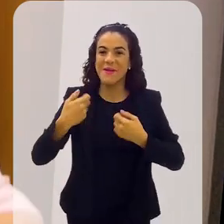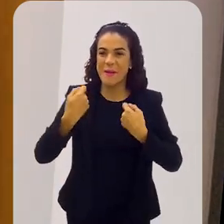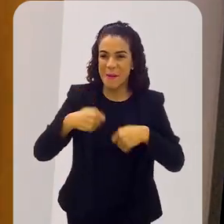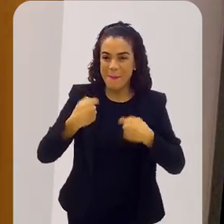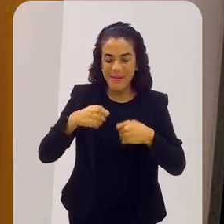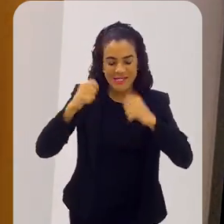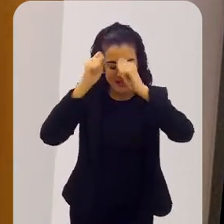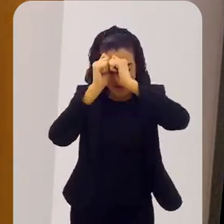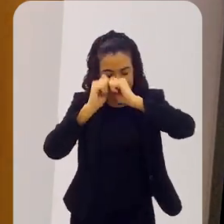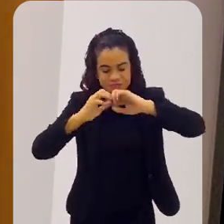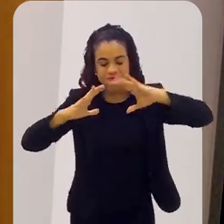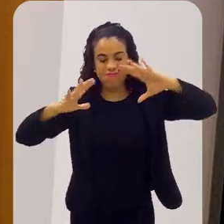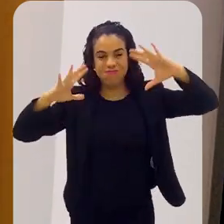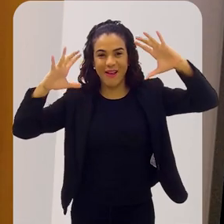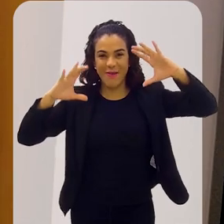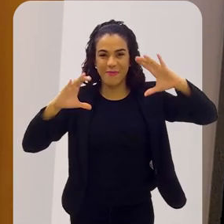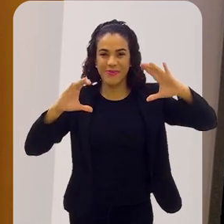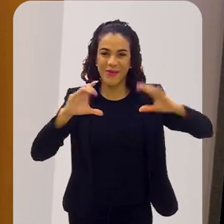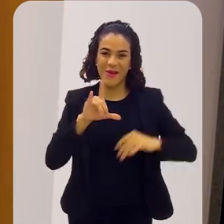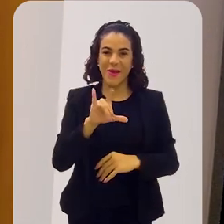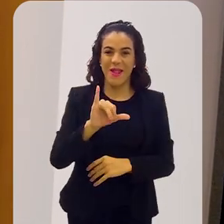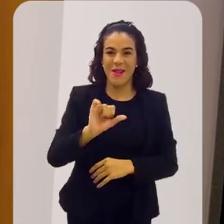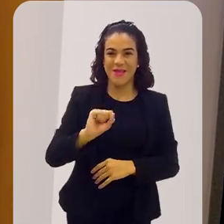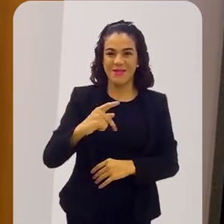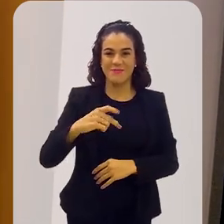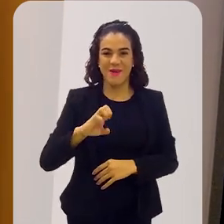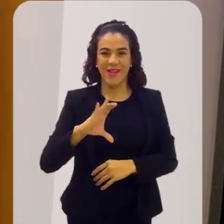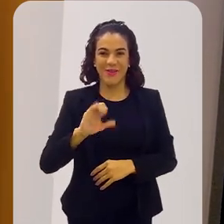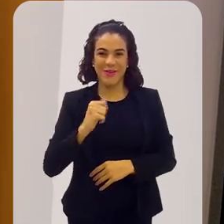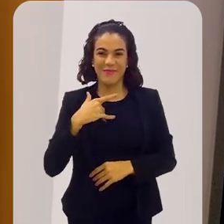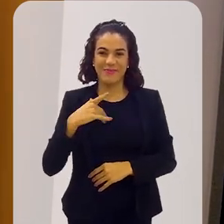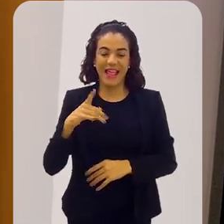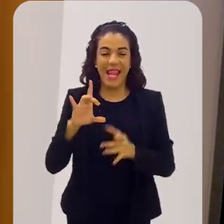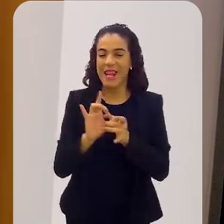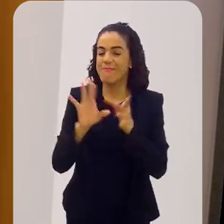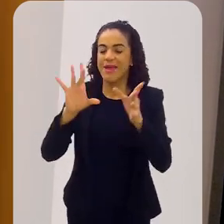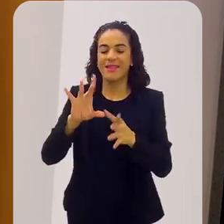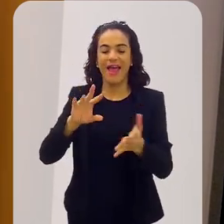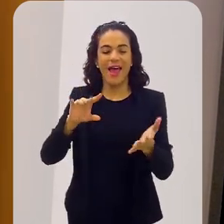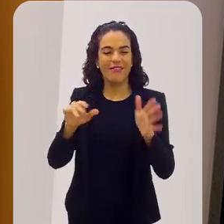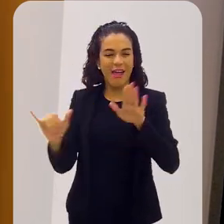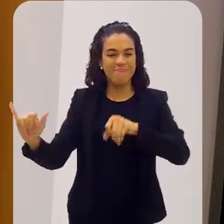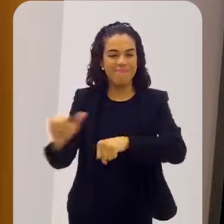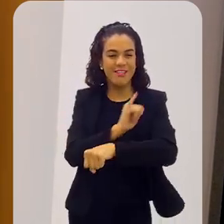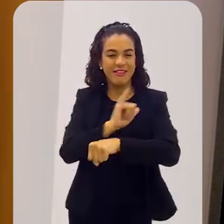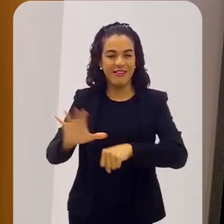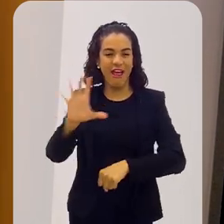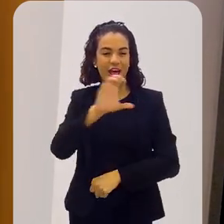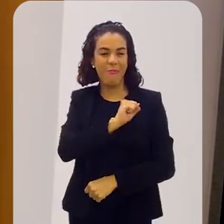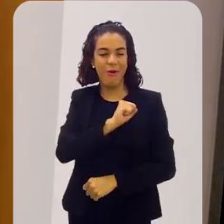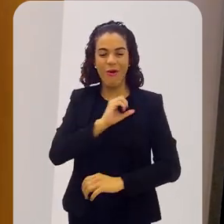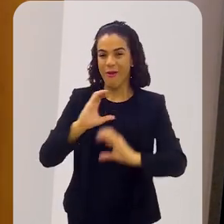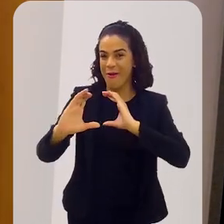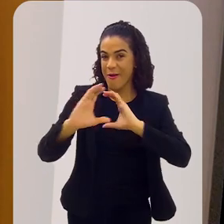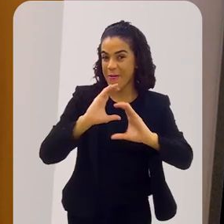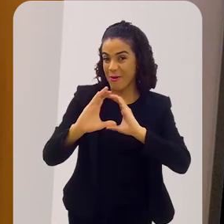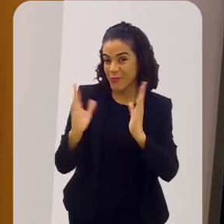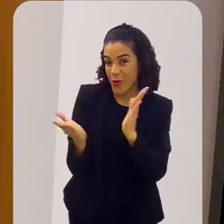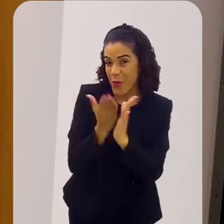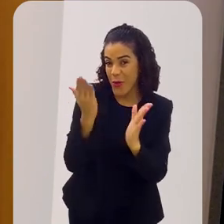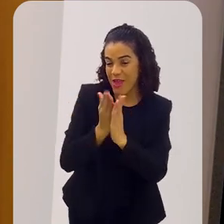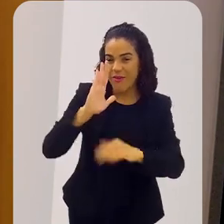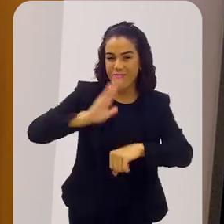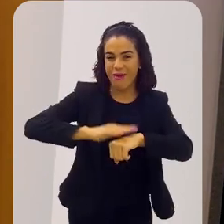refletir. Tem que estar afim de viajar com Lispector. Viedade é minha forma de amor, de ódio e de comunicação.